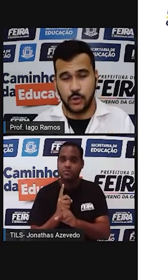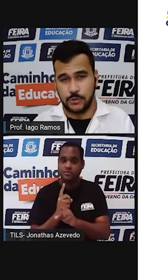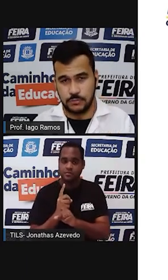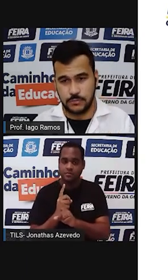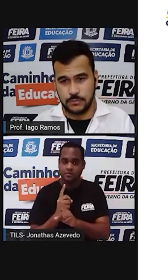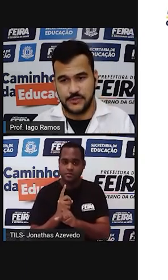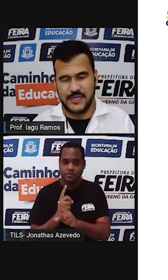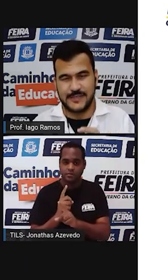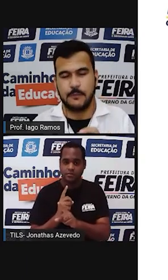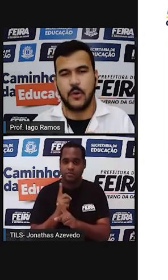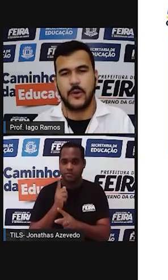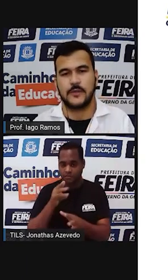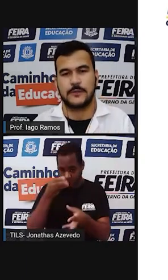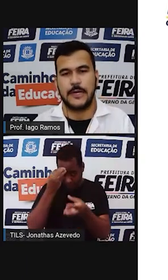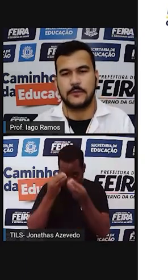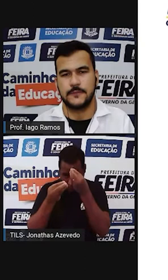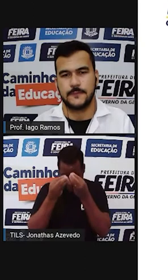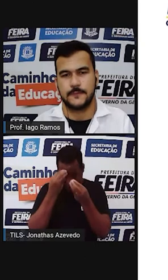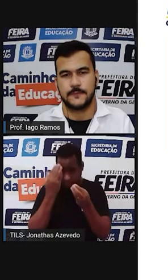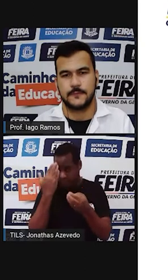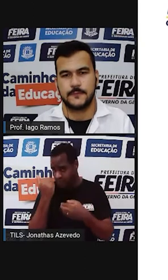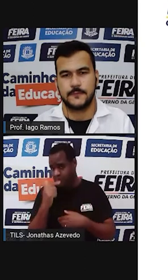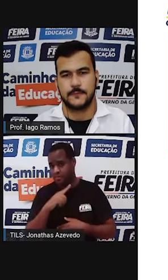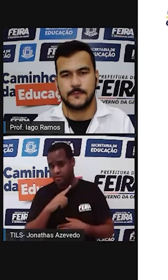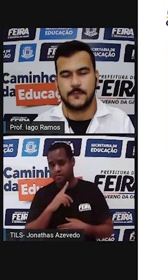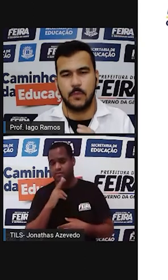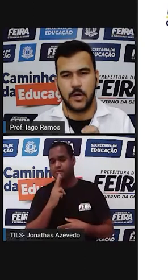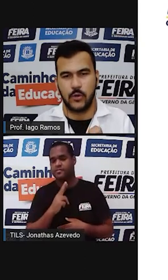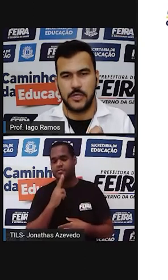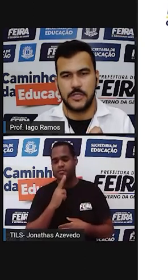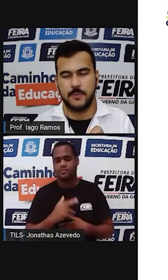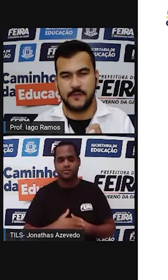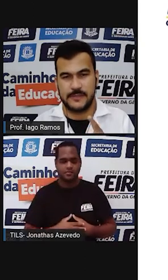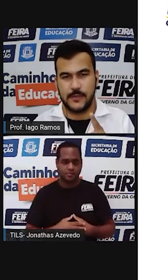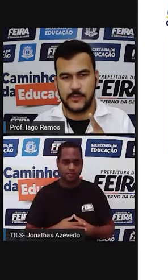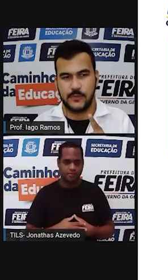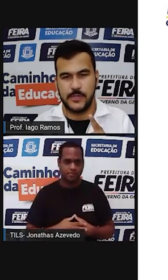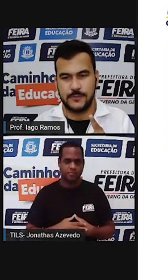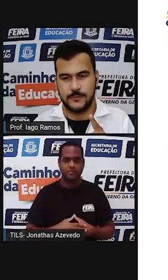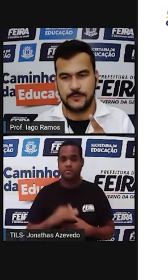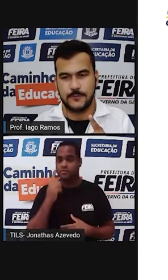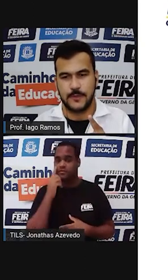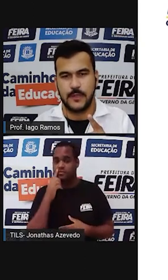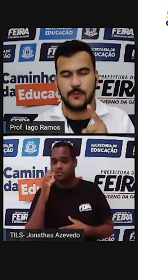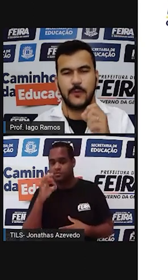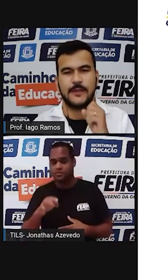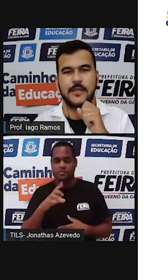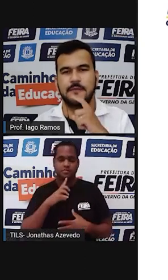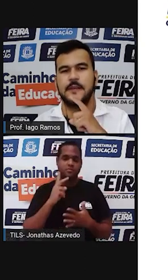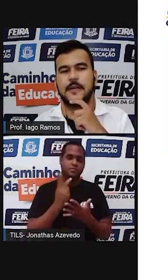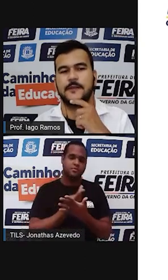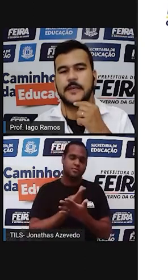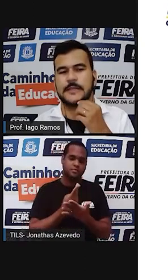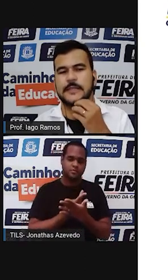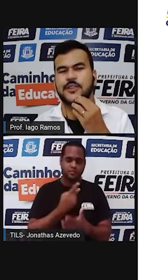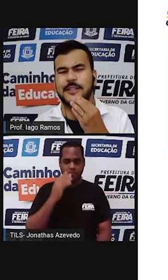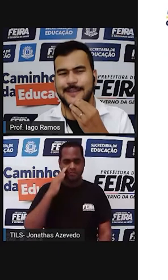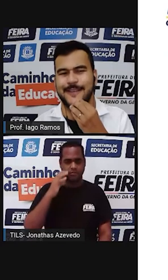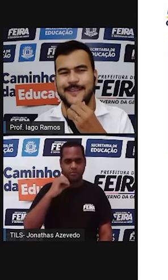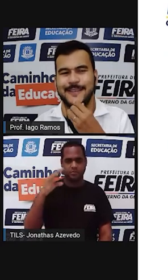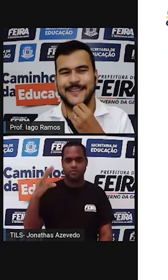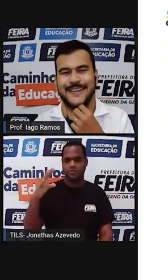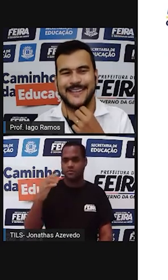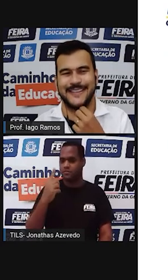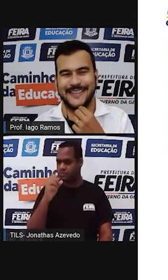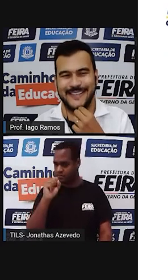Guardou? Já sabe qual é o resultado? Bora corrigir para ver se deu isso mesmo? Vou até adivinhar. Vai dar 180,